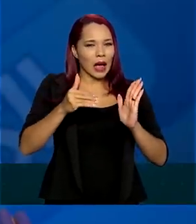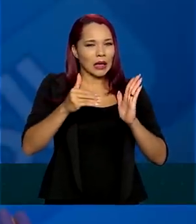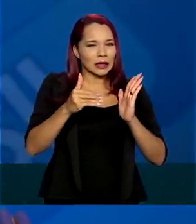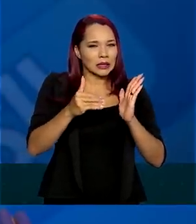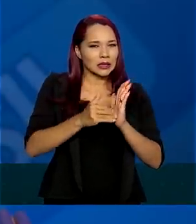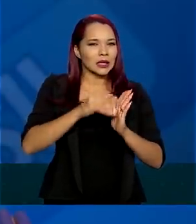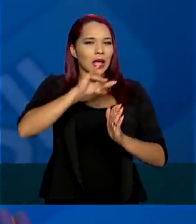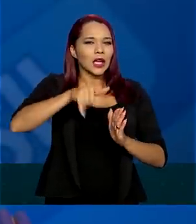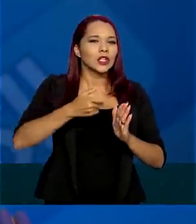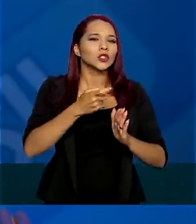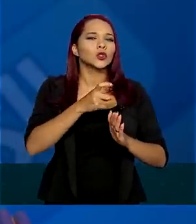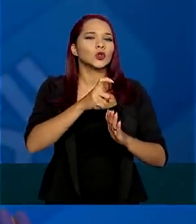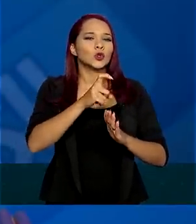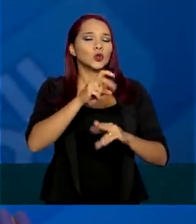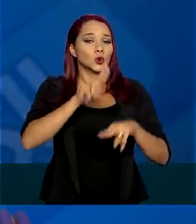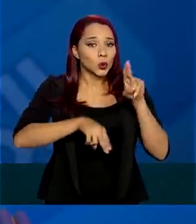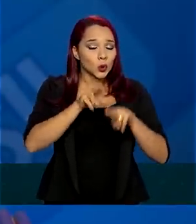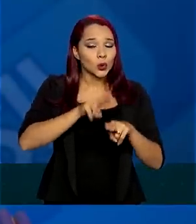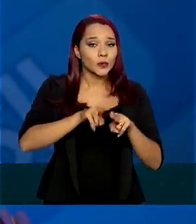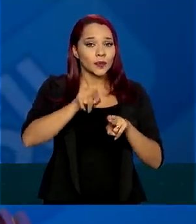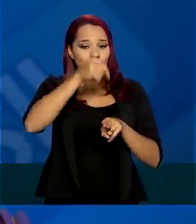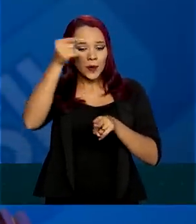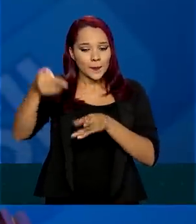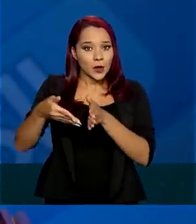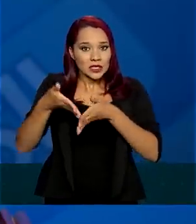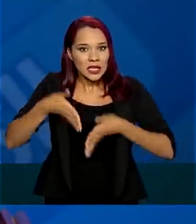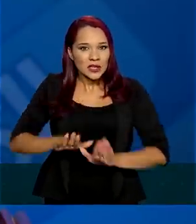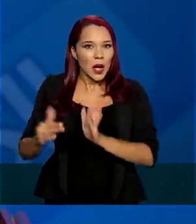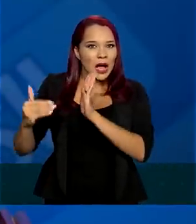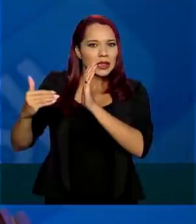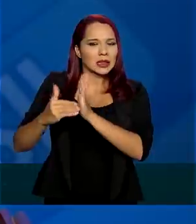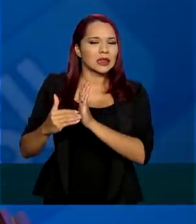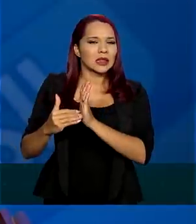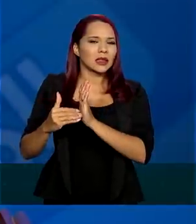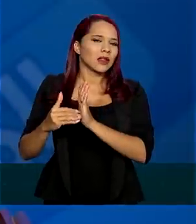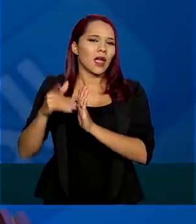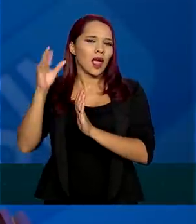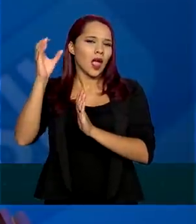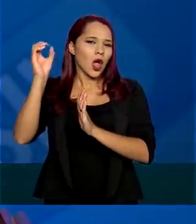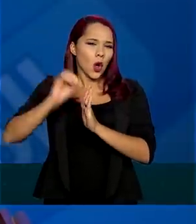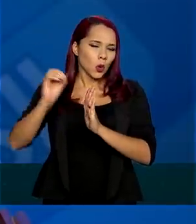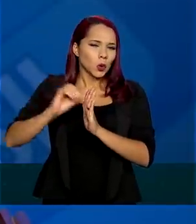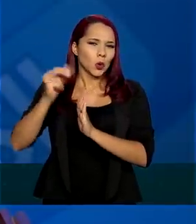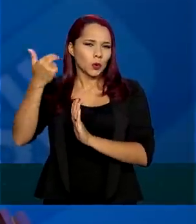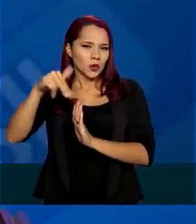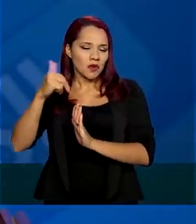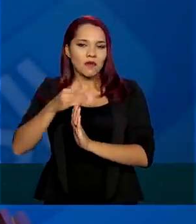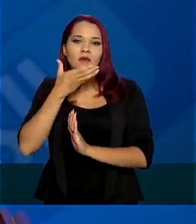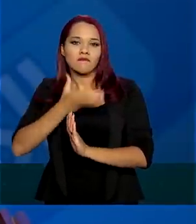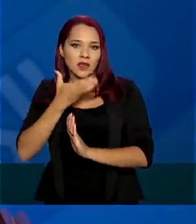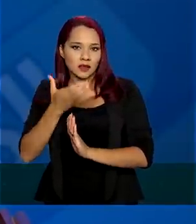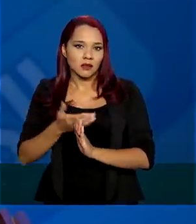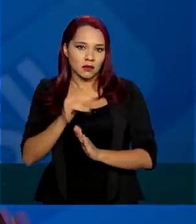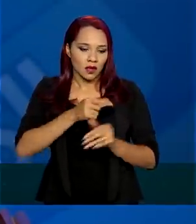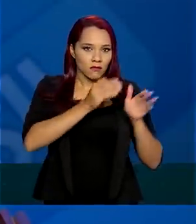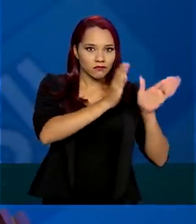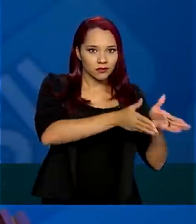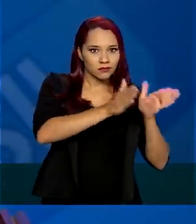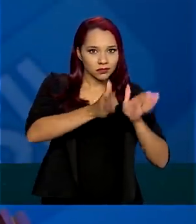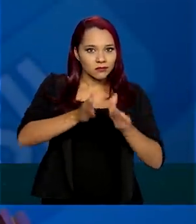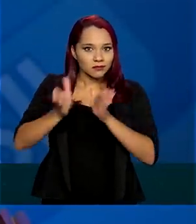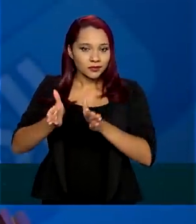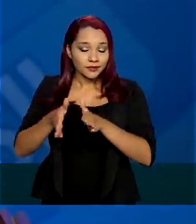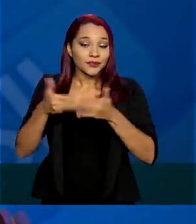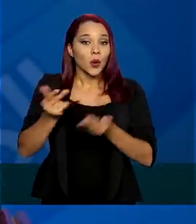os nascidos em julho, agosto e setembro. E no dia 30, os nascidos em outubro, novembro e dezembro. Portanto, o governo